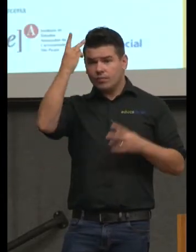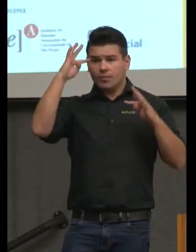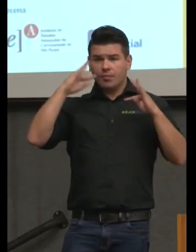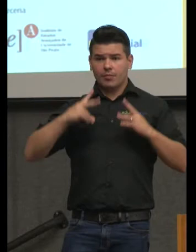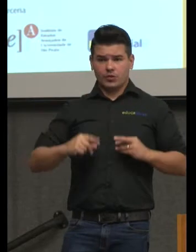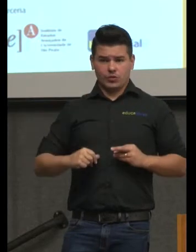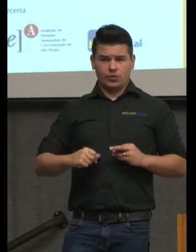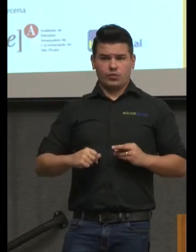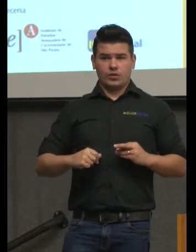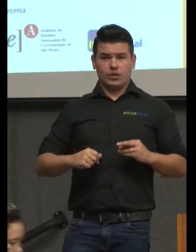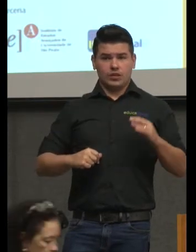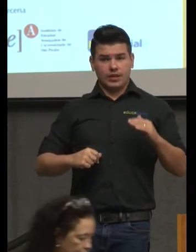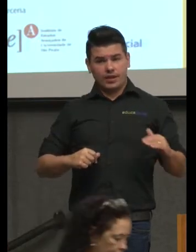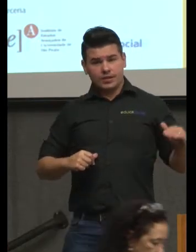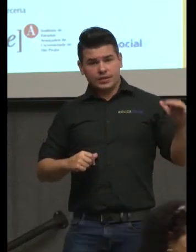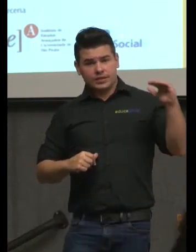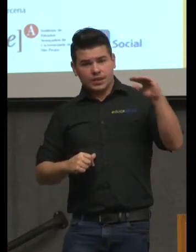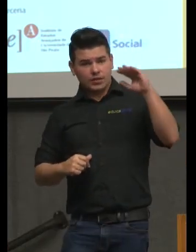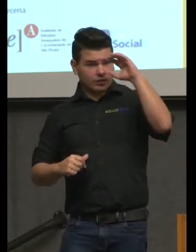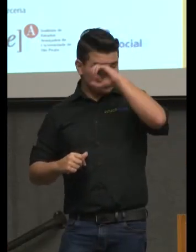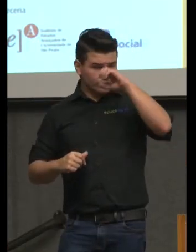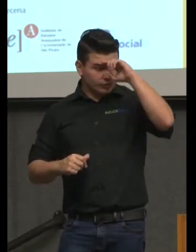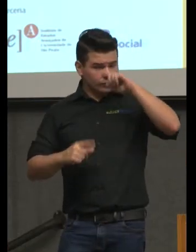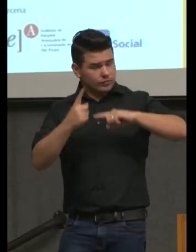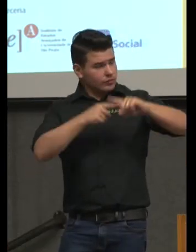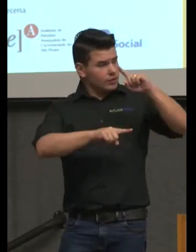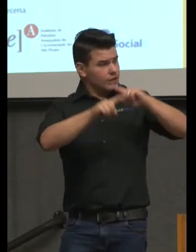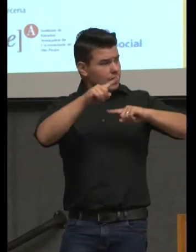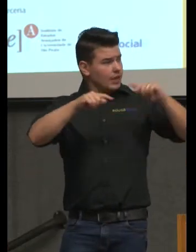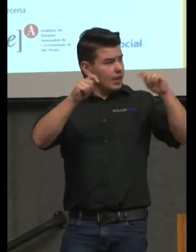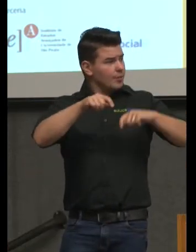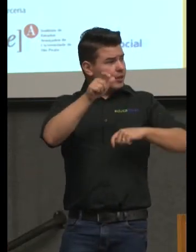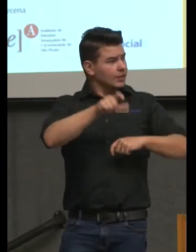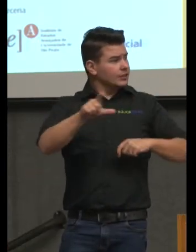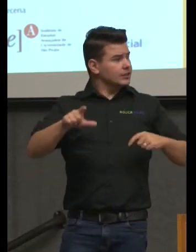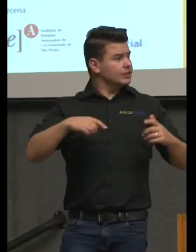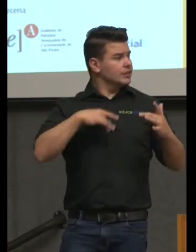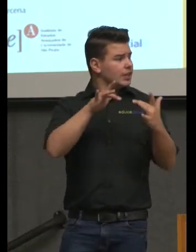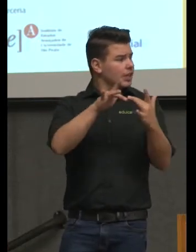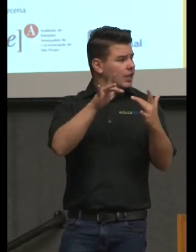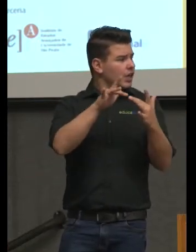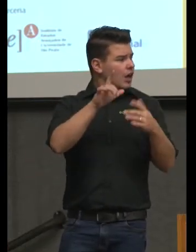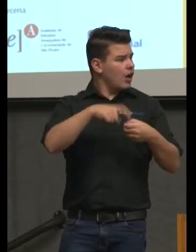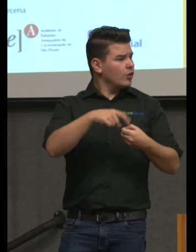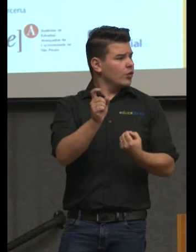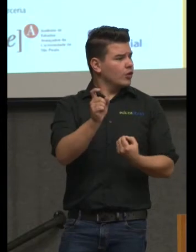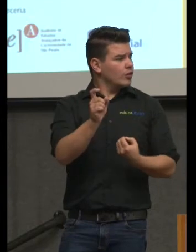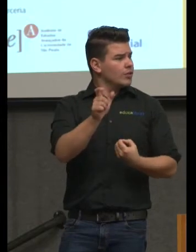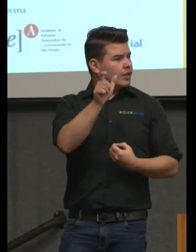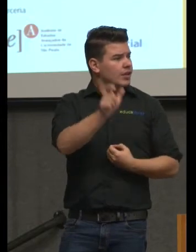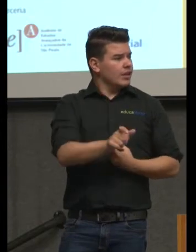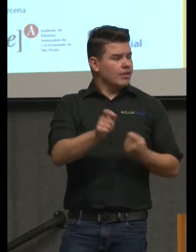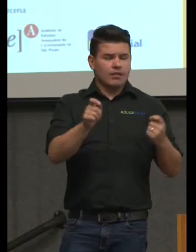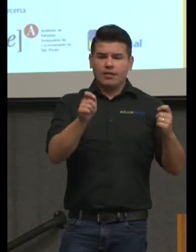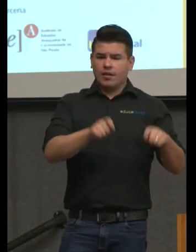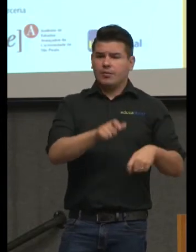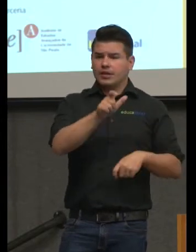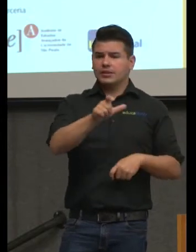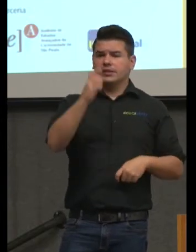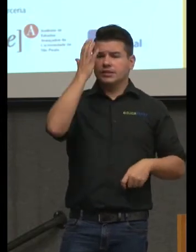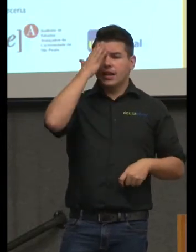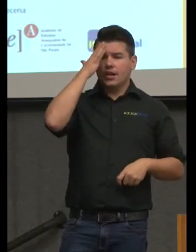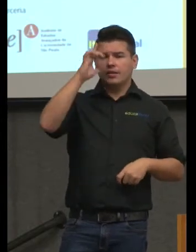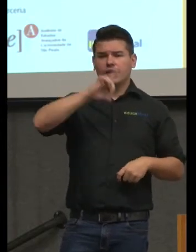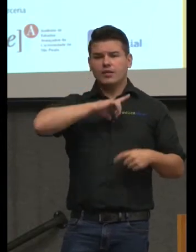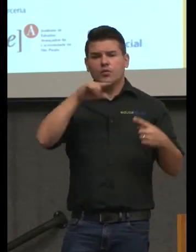como ele cresceu como ele se desenvolveu como ele é capaz de ter autonomia e como ele é capaz de saber